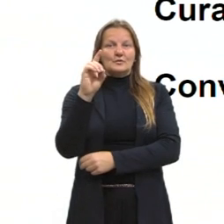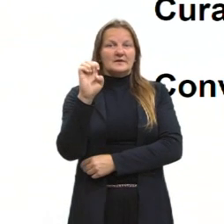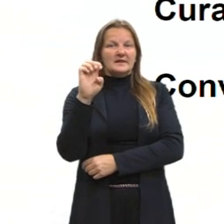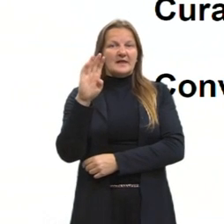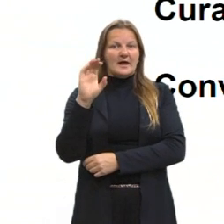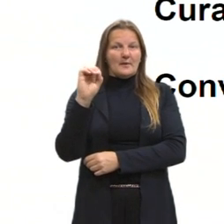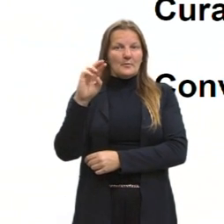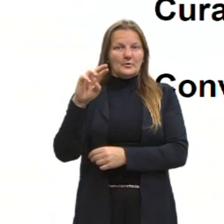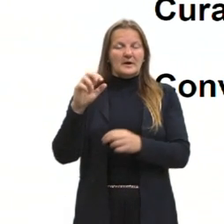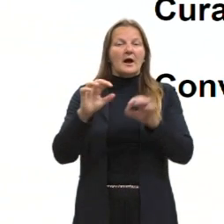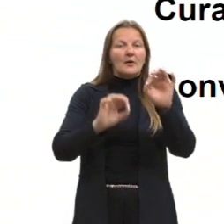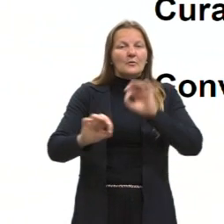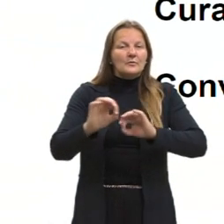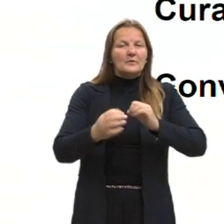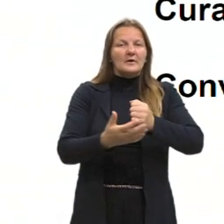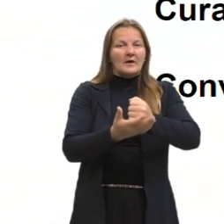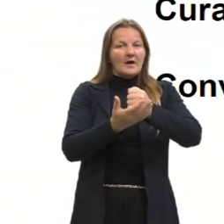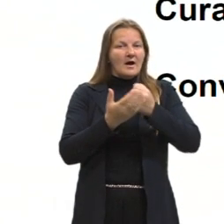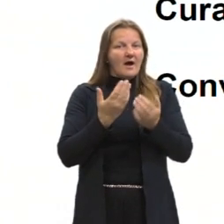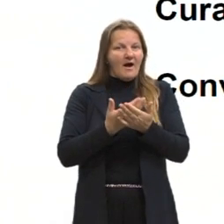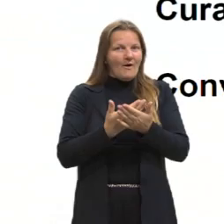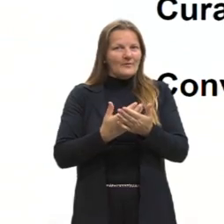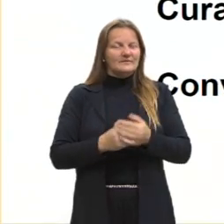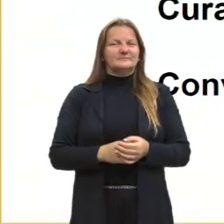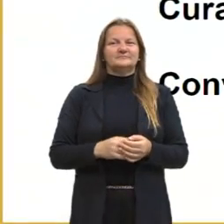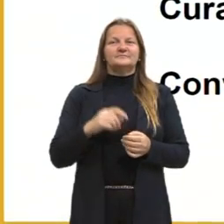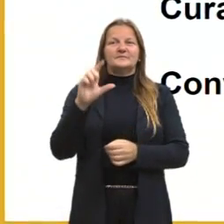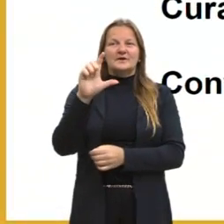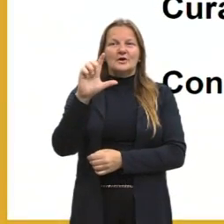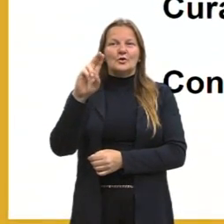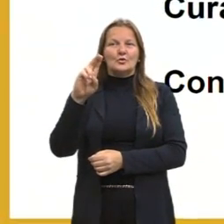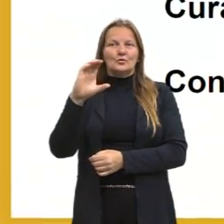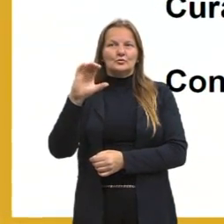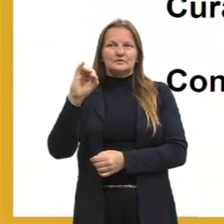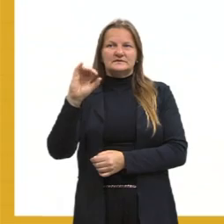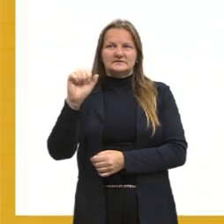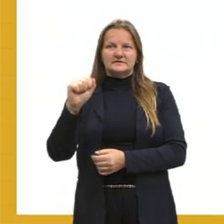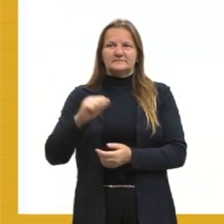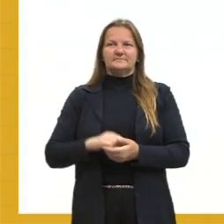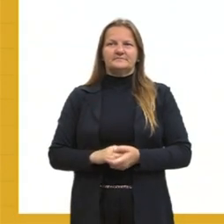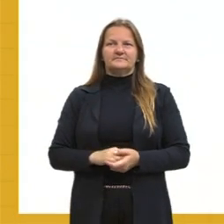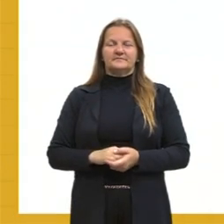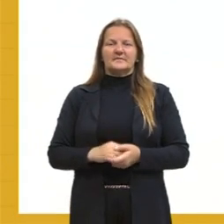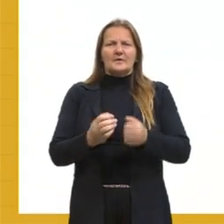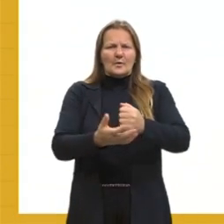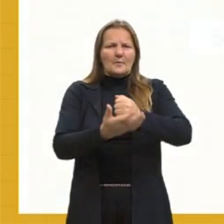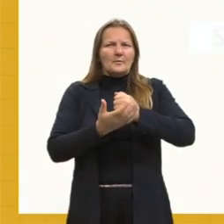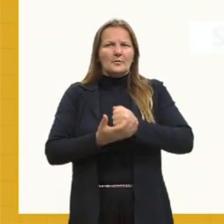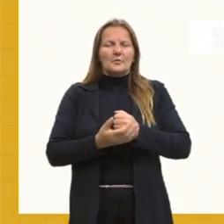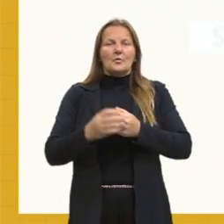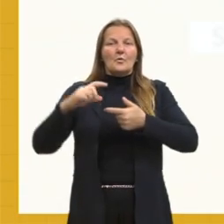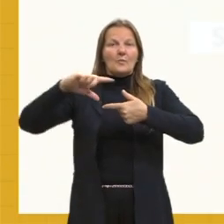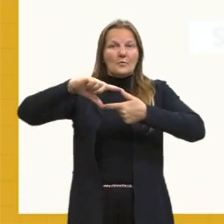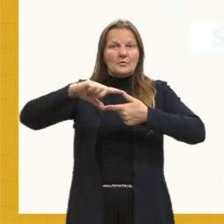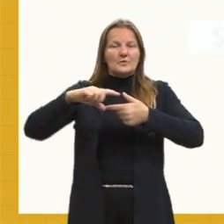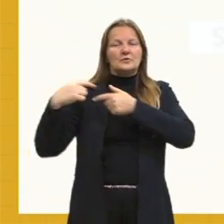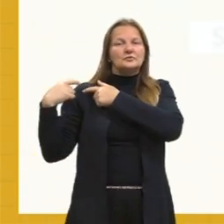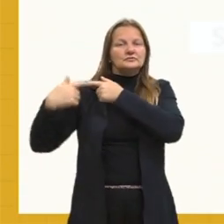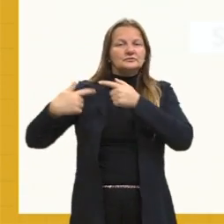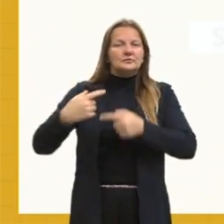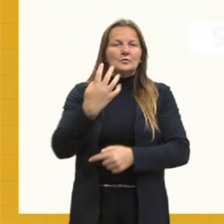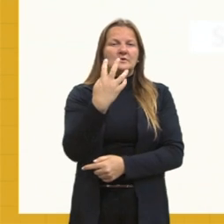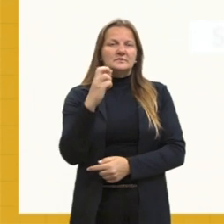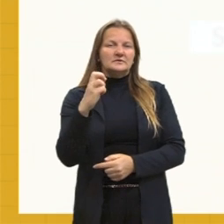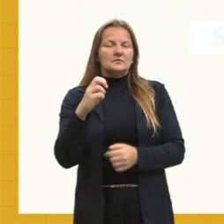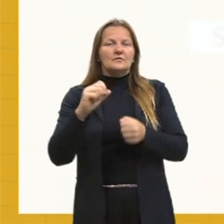ajudou a preparar essa aula, e a professora Lúcia, que também nos auxiliou. Então, Modernismo, geração de 45,